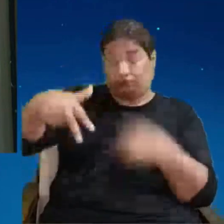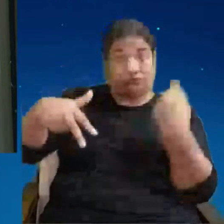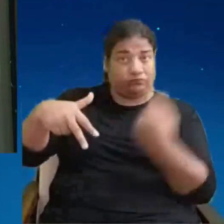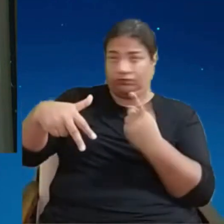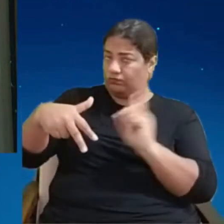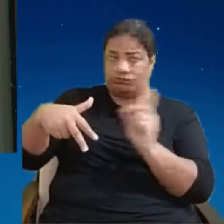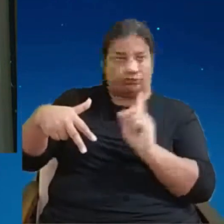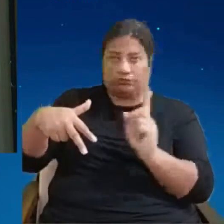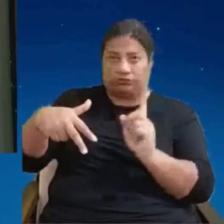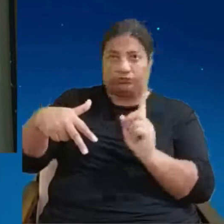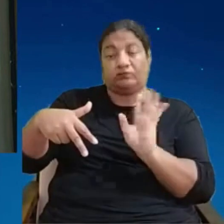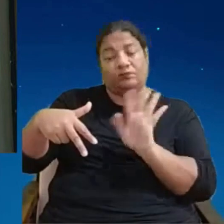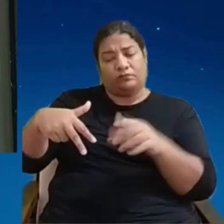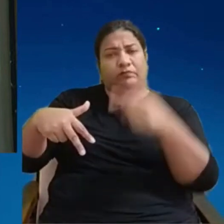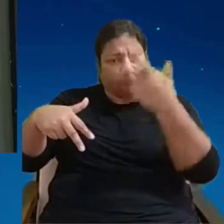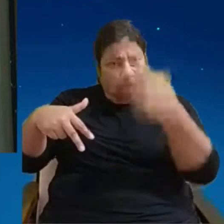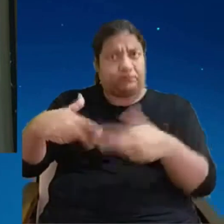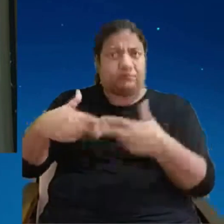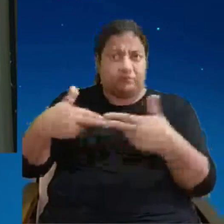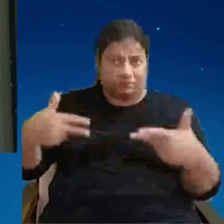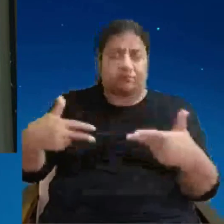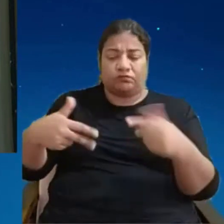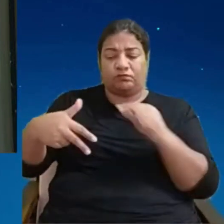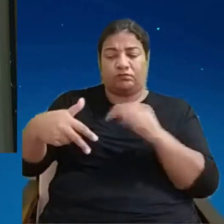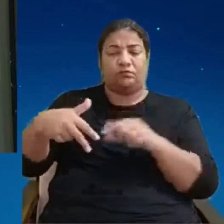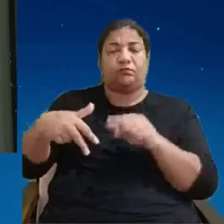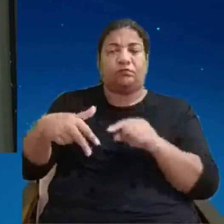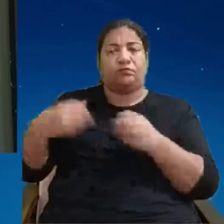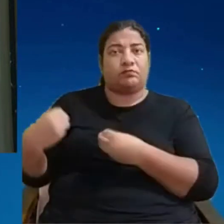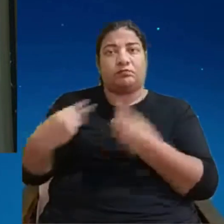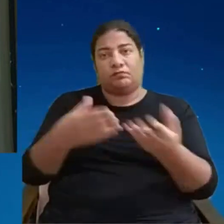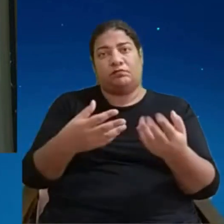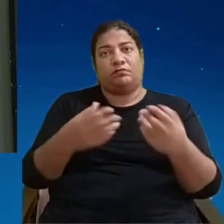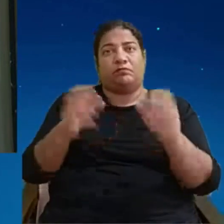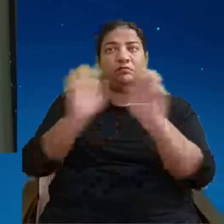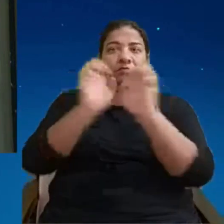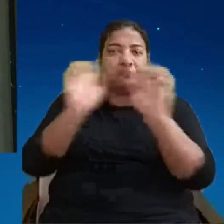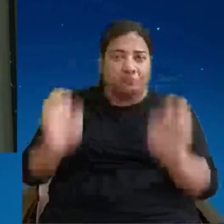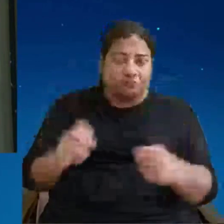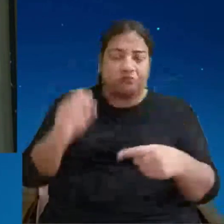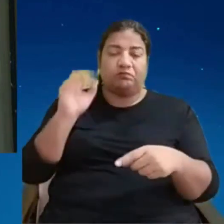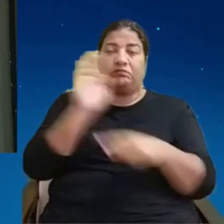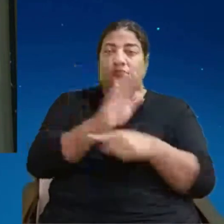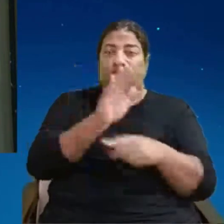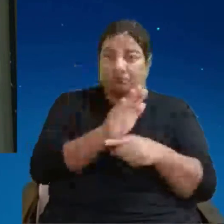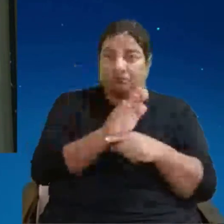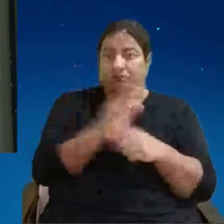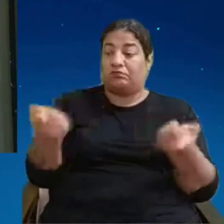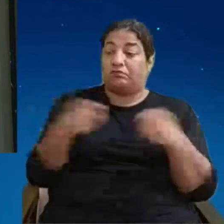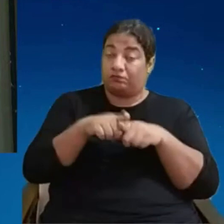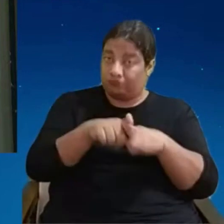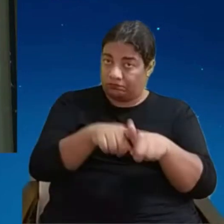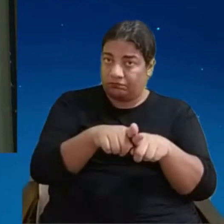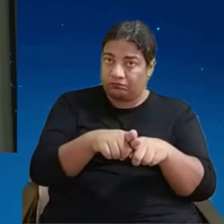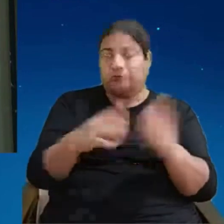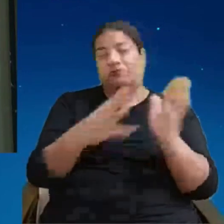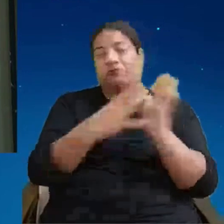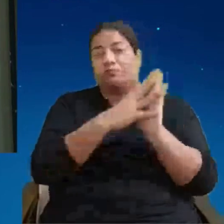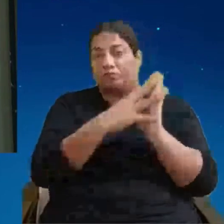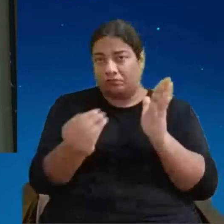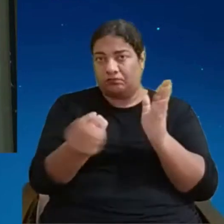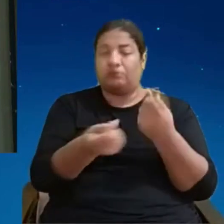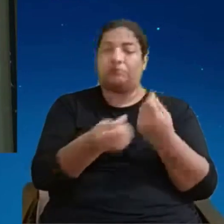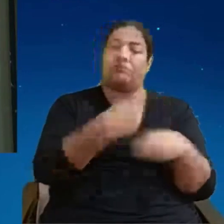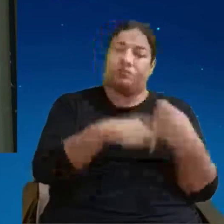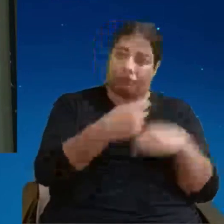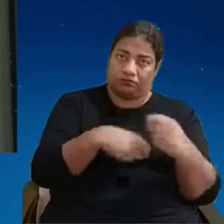a infraestrutura a gente vai oferecer além da infraestrutura a vai oferecer consultoria a parte de parceria e o modelo de negócio então é uma revolução não